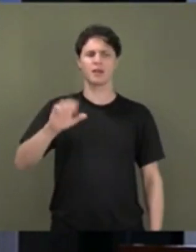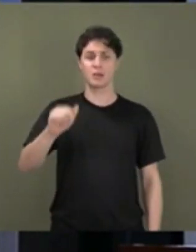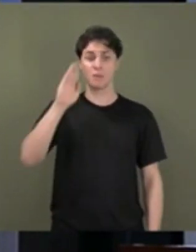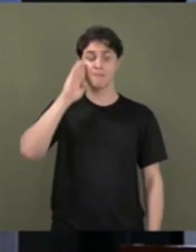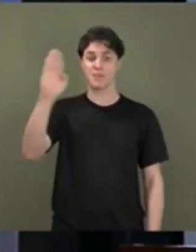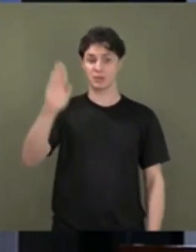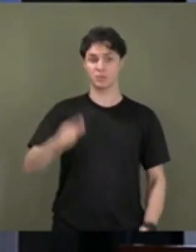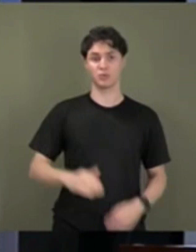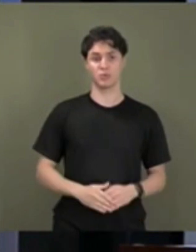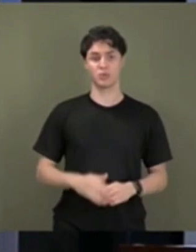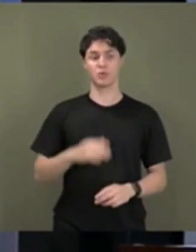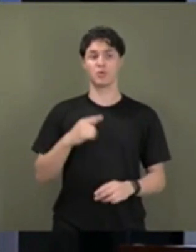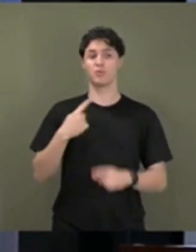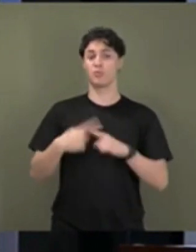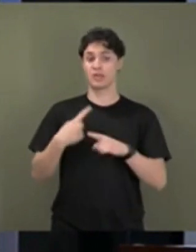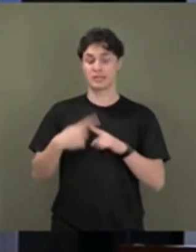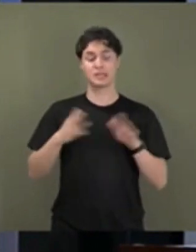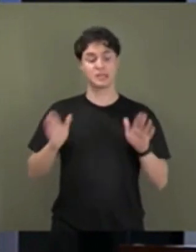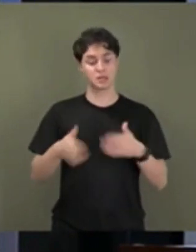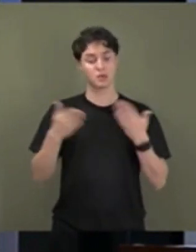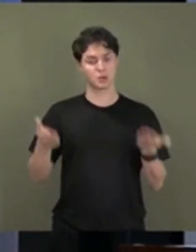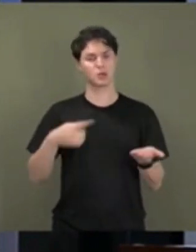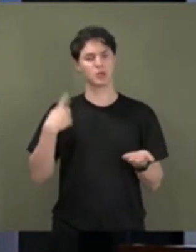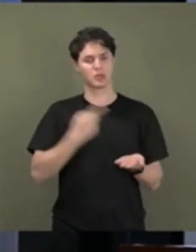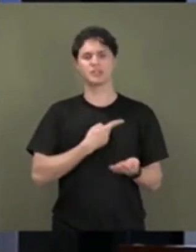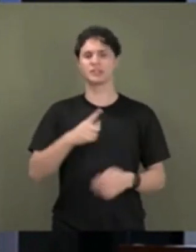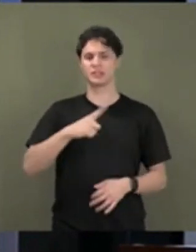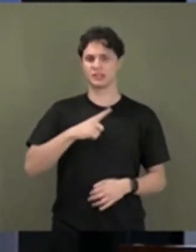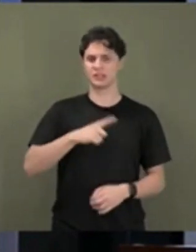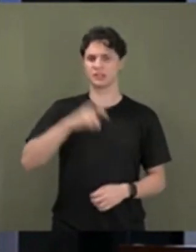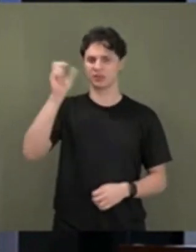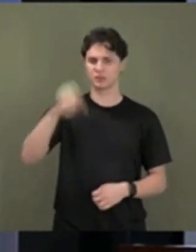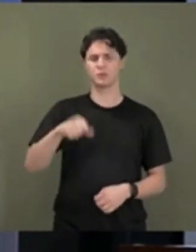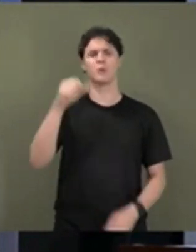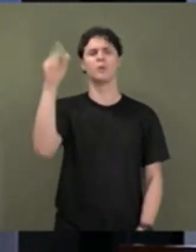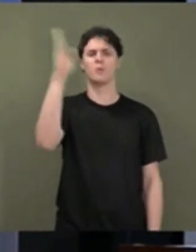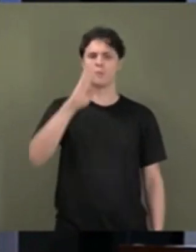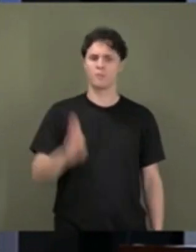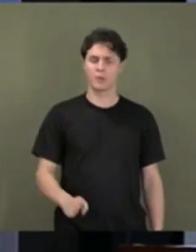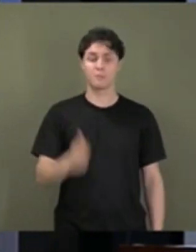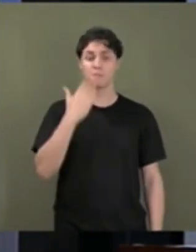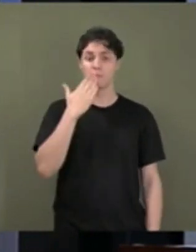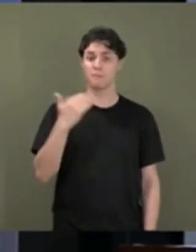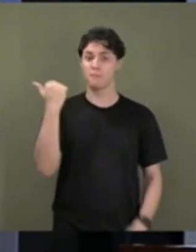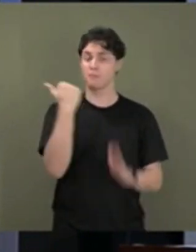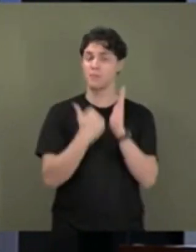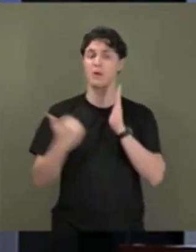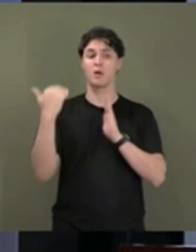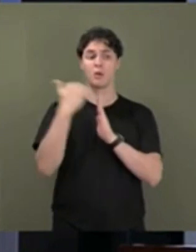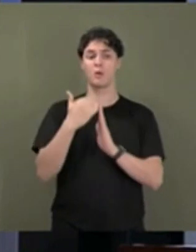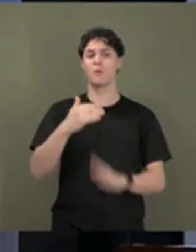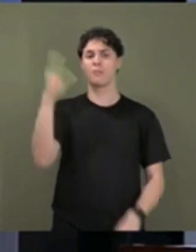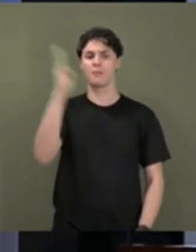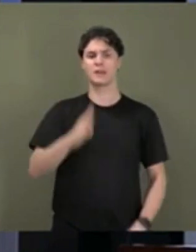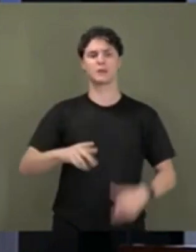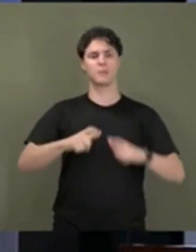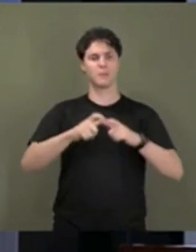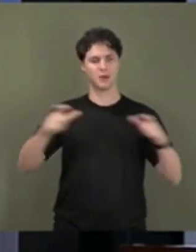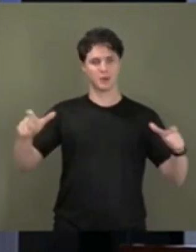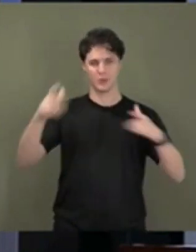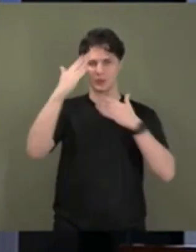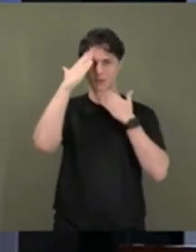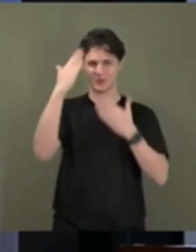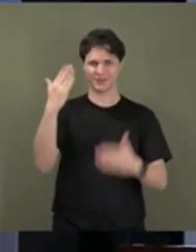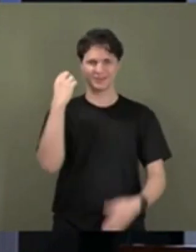tudo. Porque só assim nós teremos um Brasil melhor e um Brasil maior. Muito